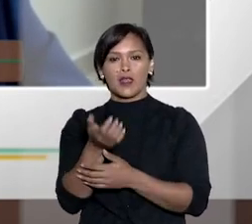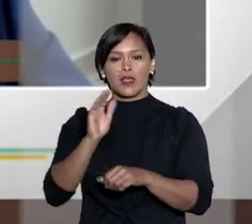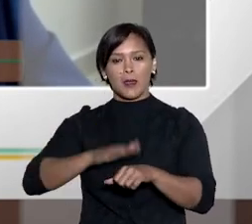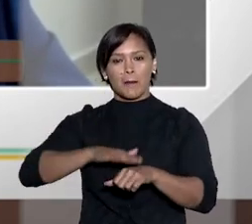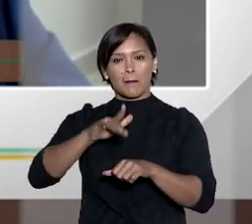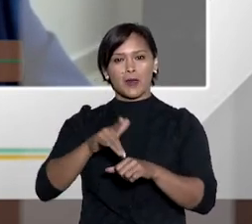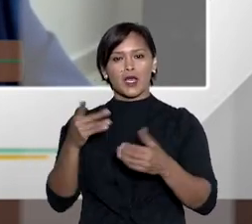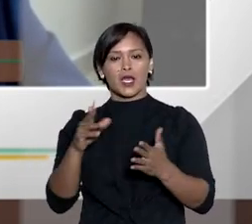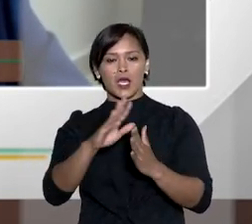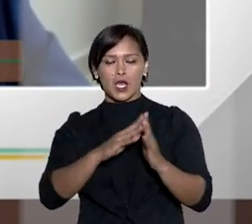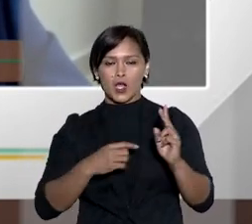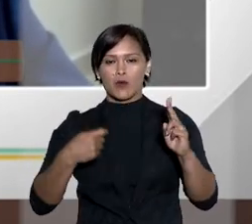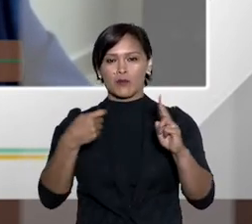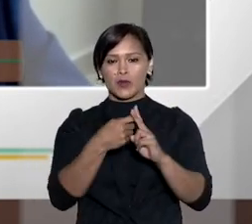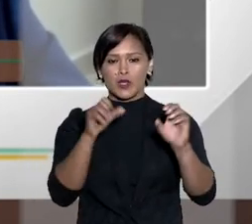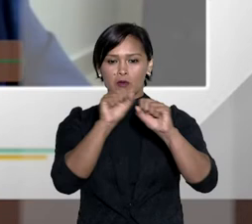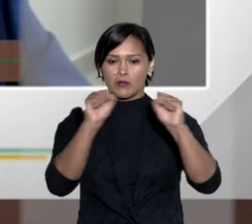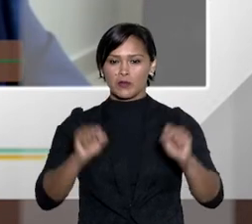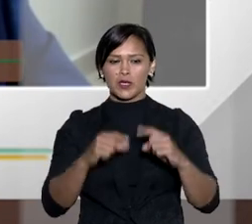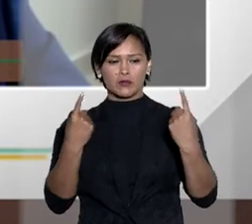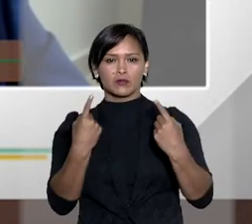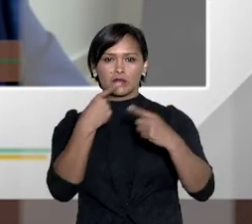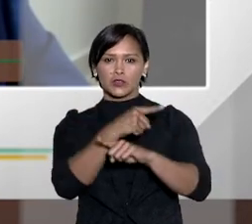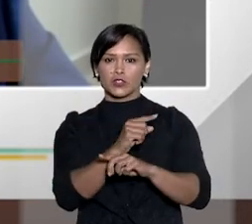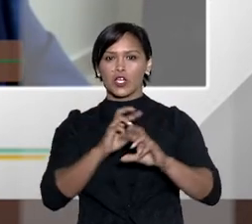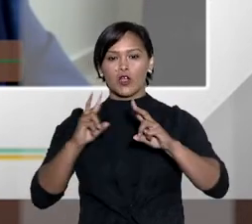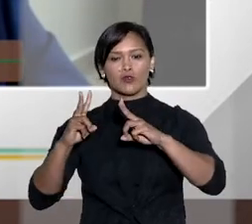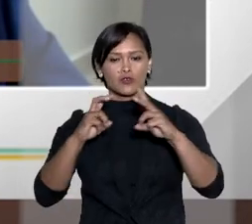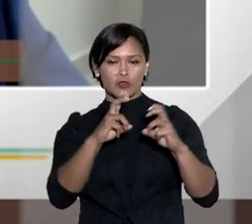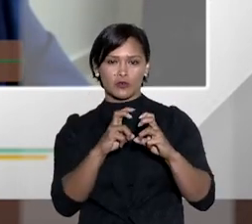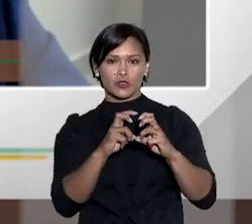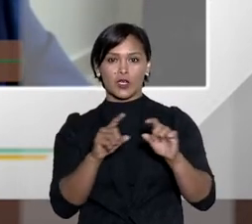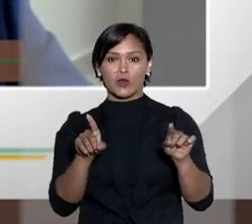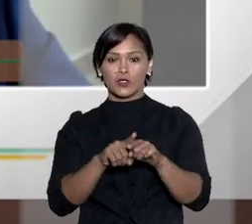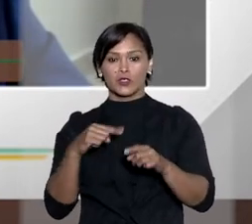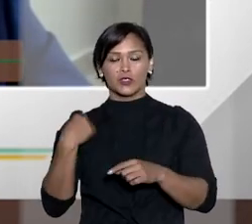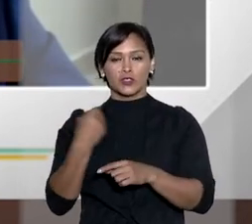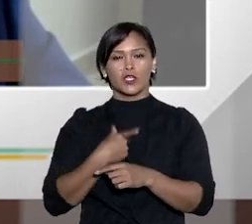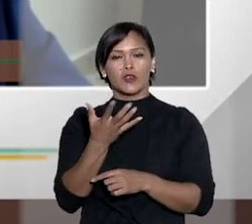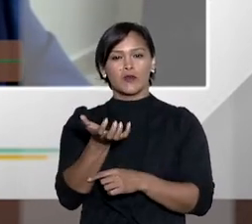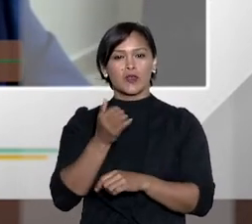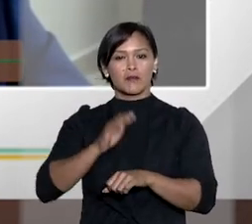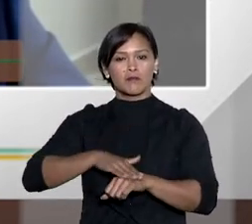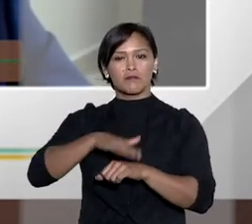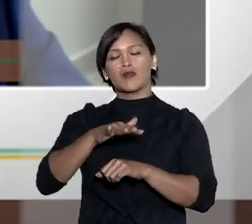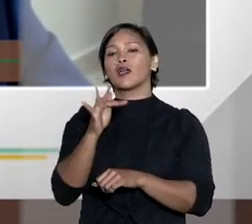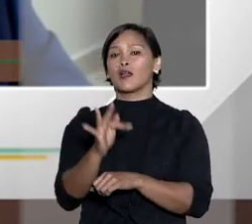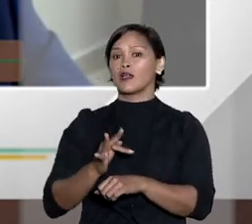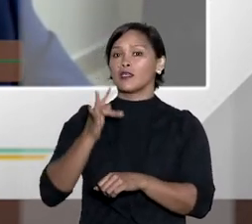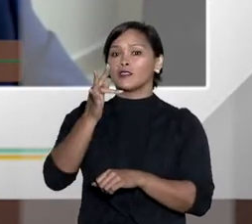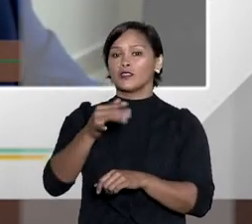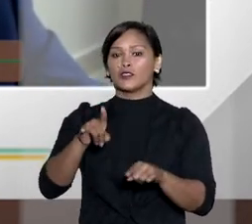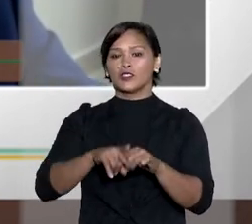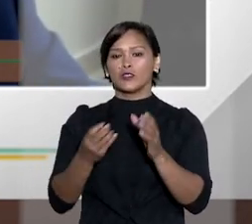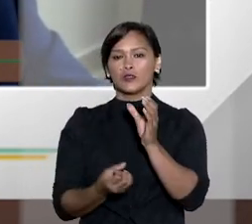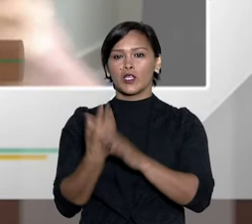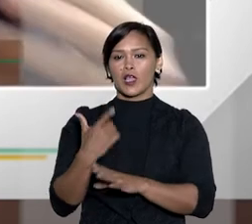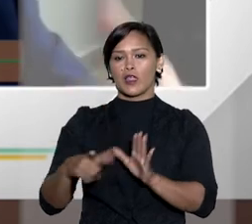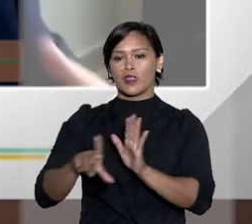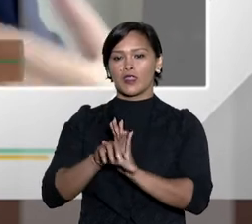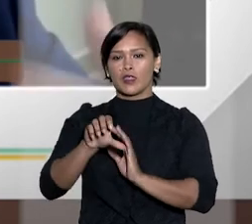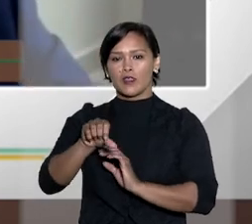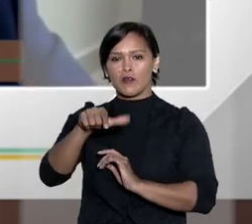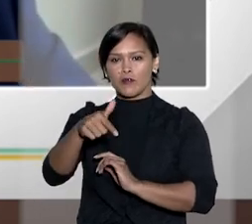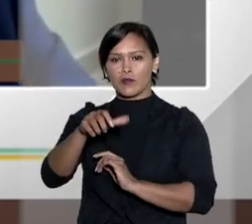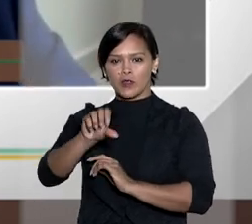que também é um ele busca a composição das partes e um sistema não adversarial de litígios se nós formos buscar